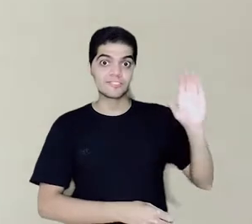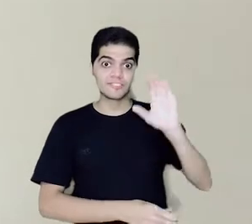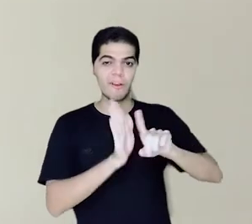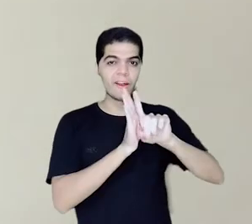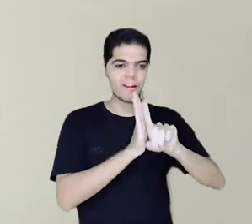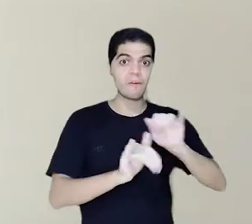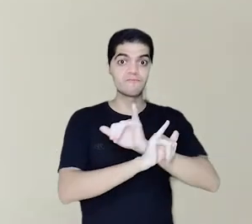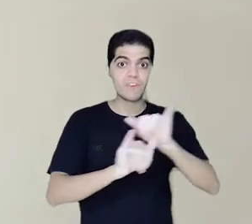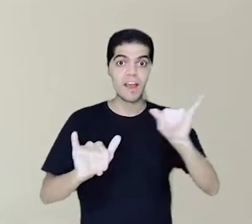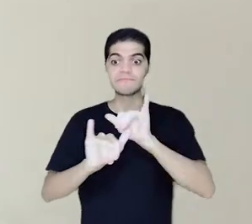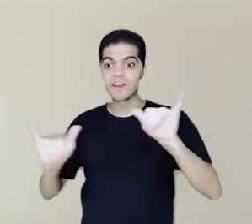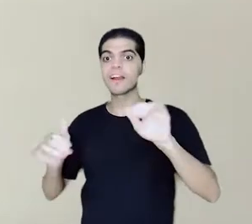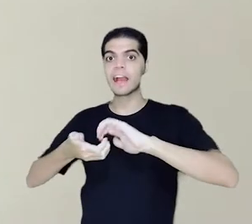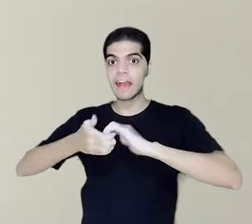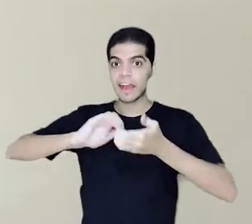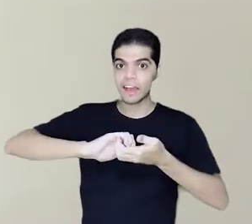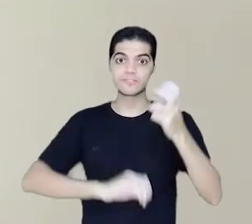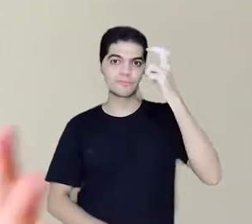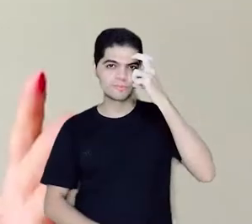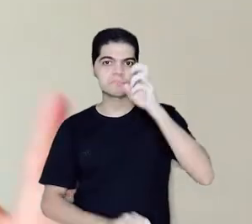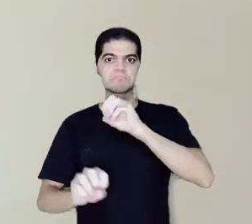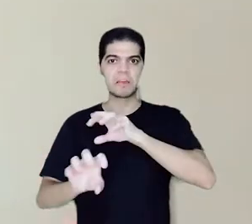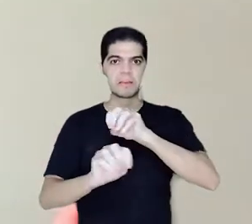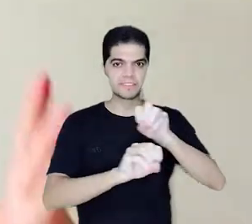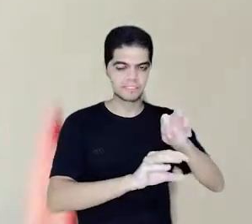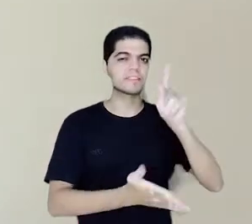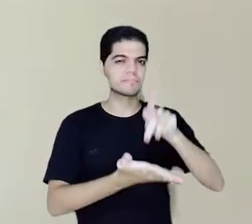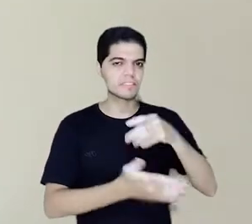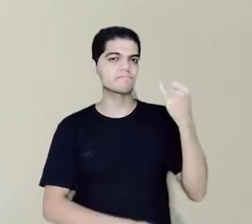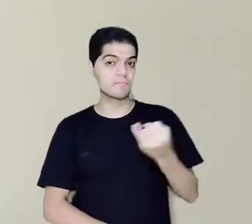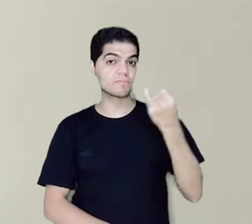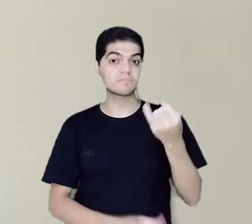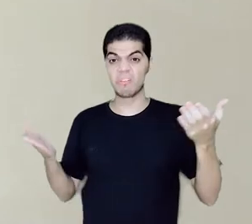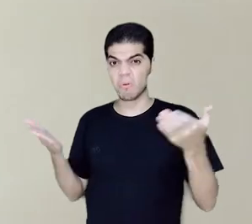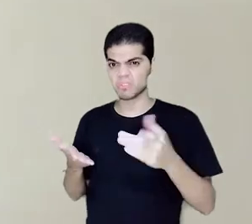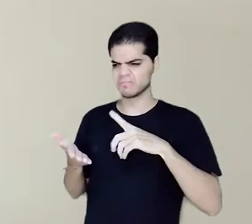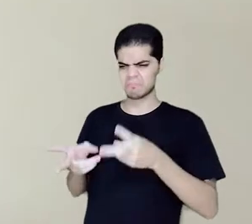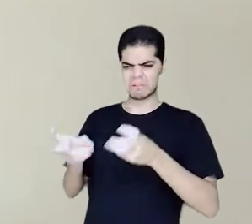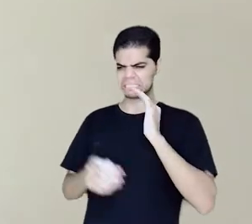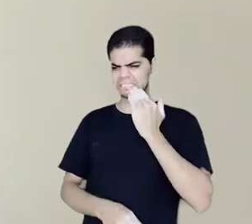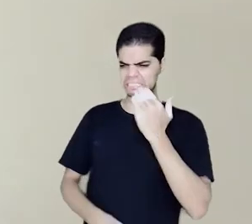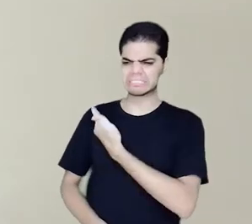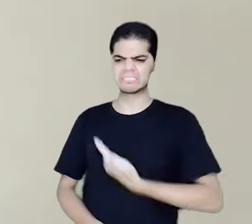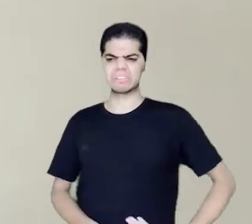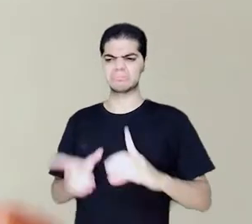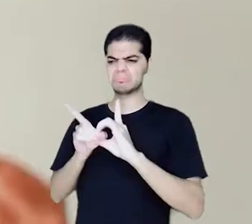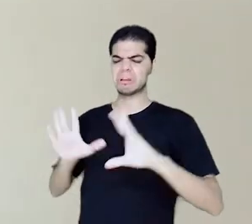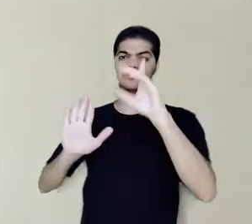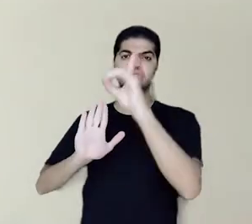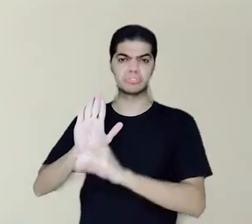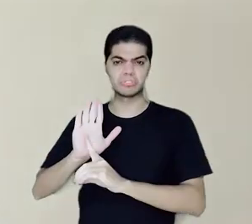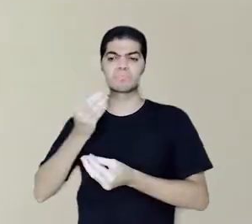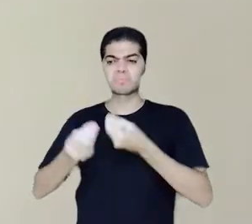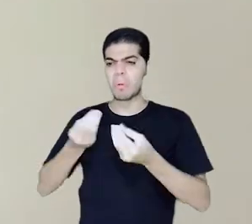ciência, arte, cultura e educação que se faz fundamental no momento que a gente vive de desmonte do Estado Democrático de Direito,